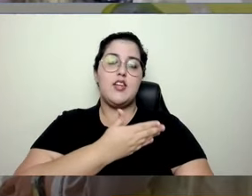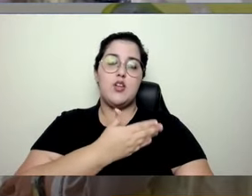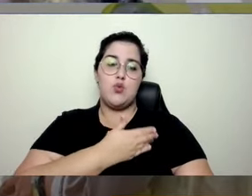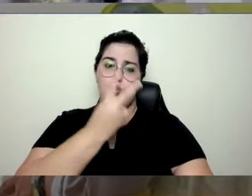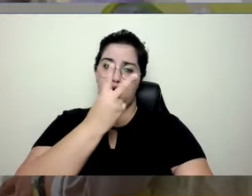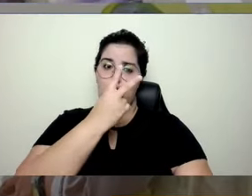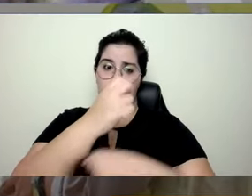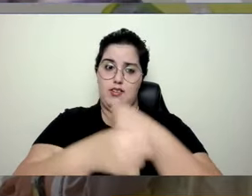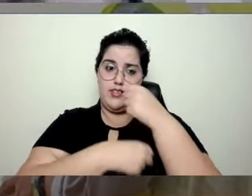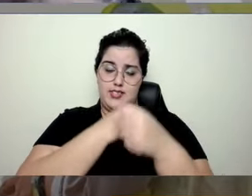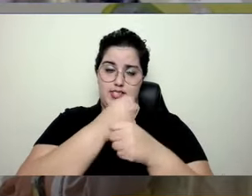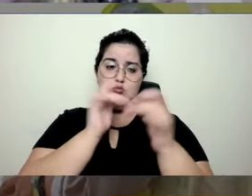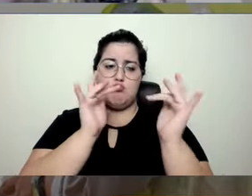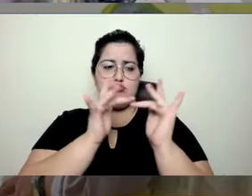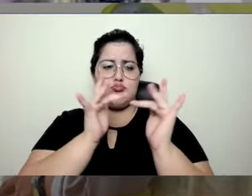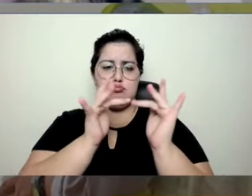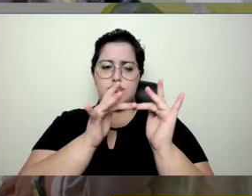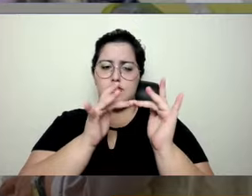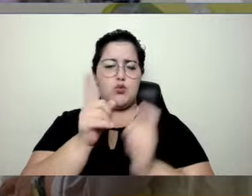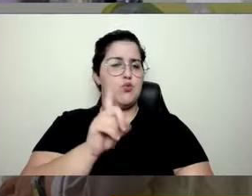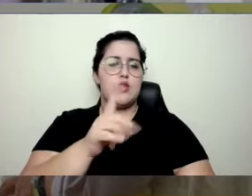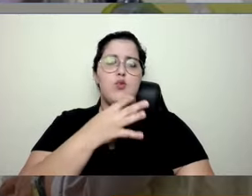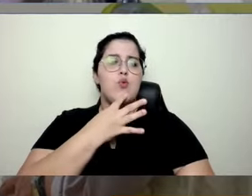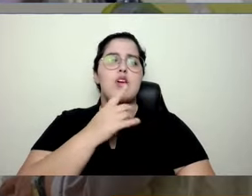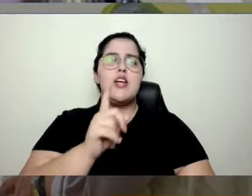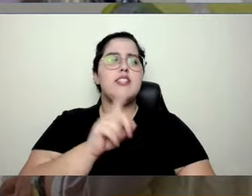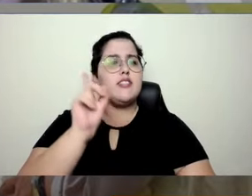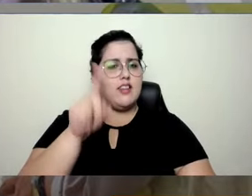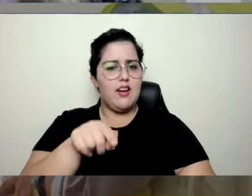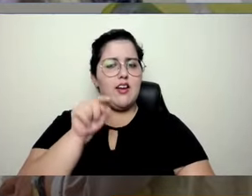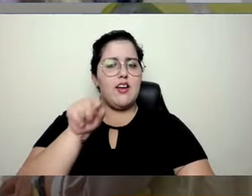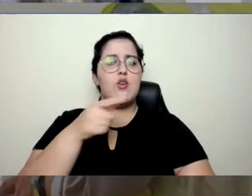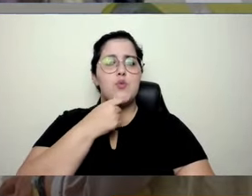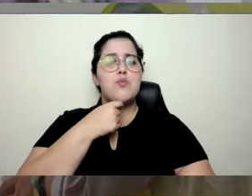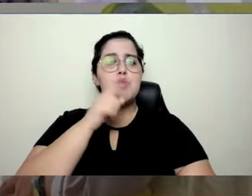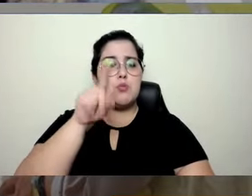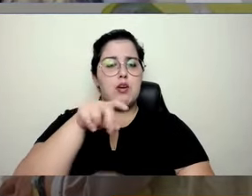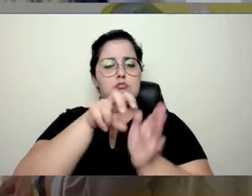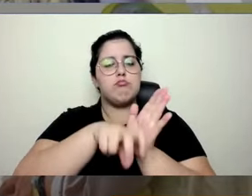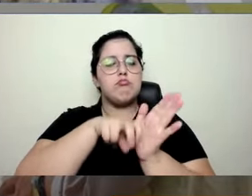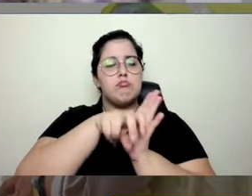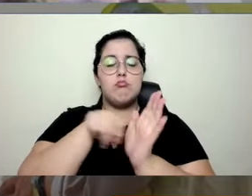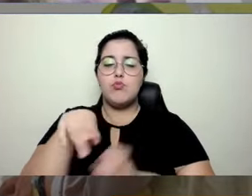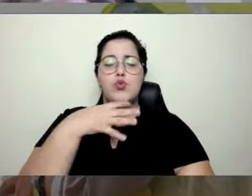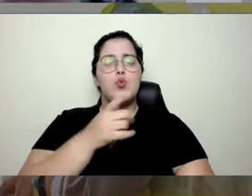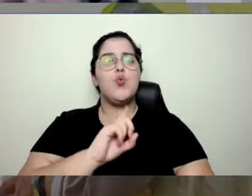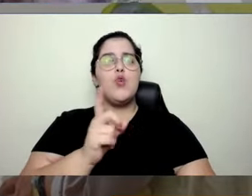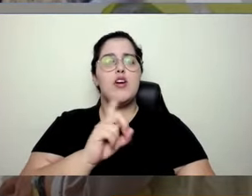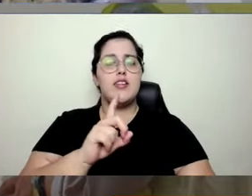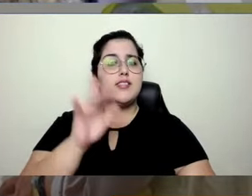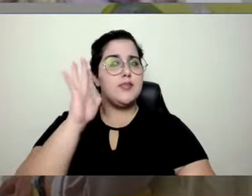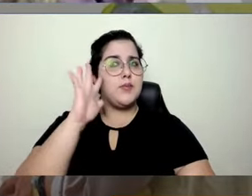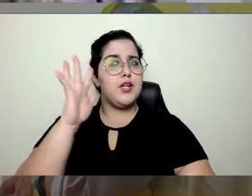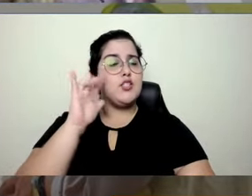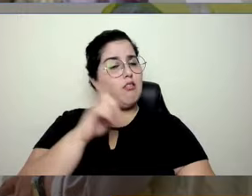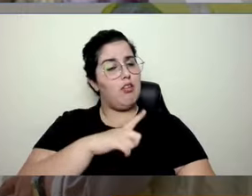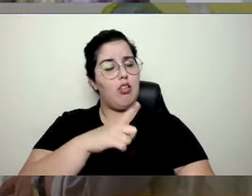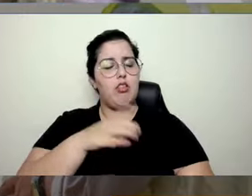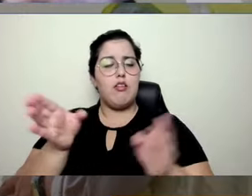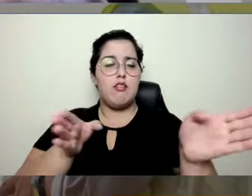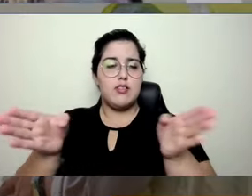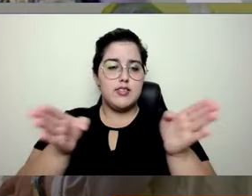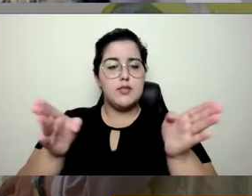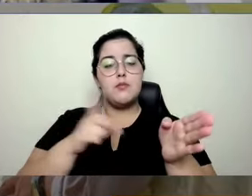três anos, e ele não sabia que o menino era cadeirante. Caramba. Então, imagina a inclusão, imagina a acessibilidade,